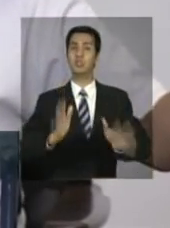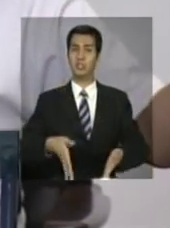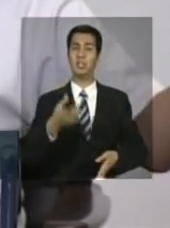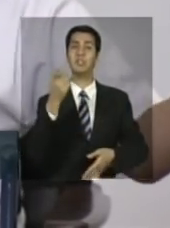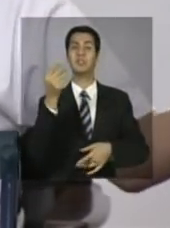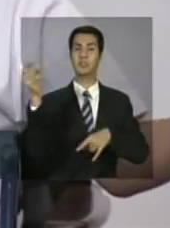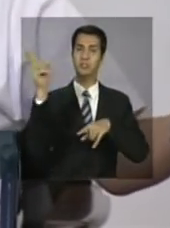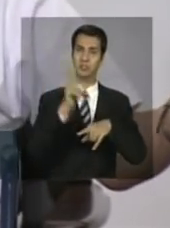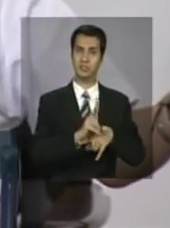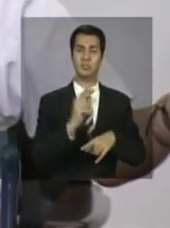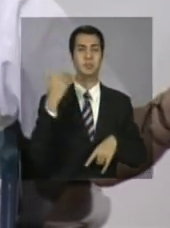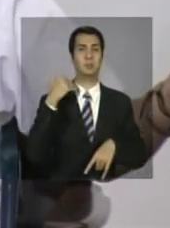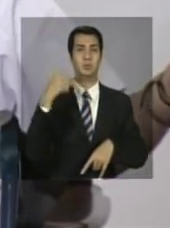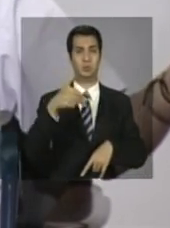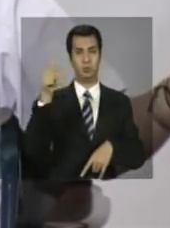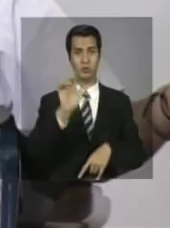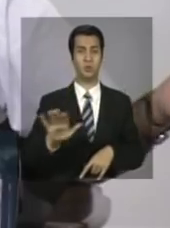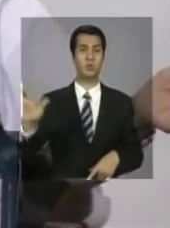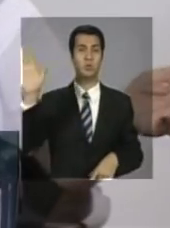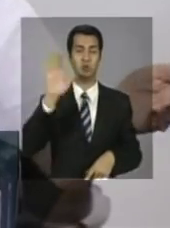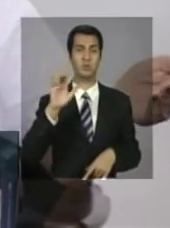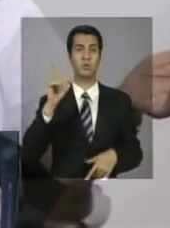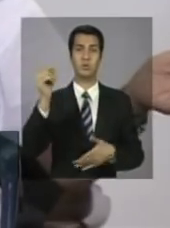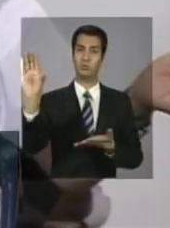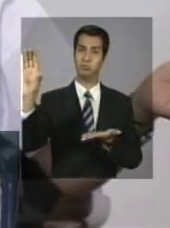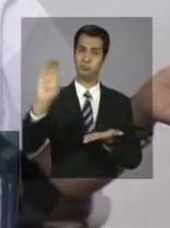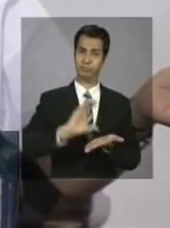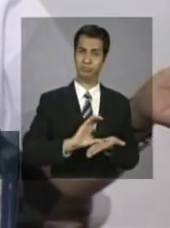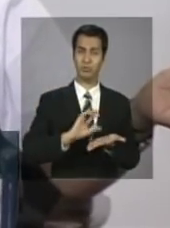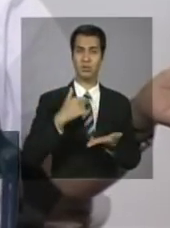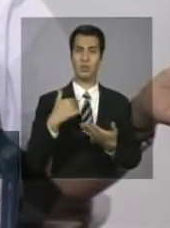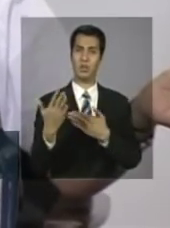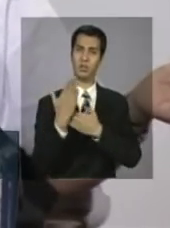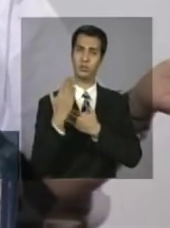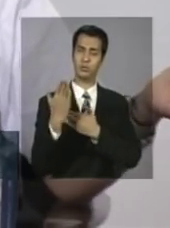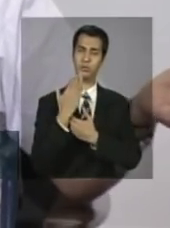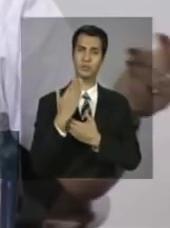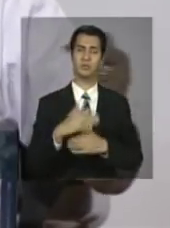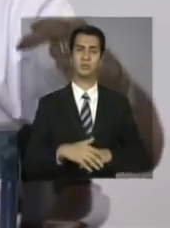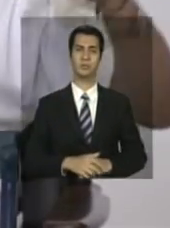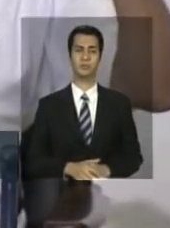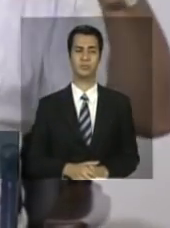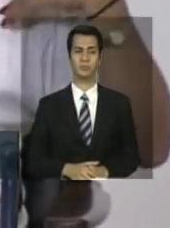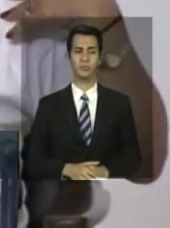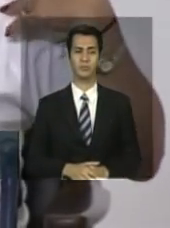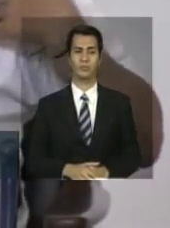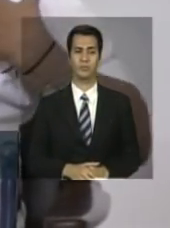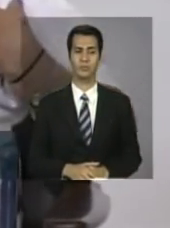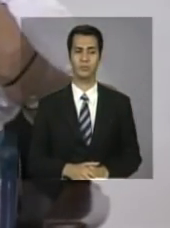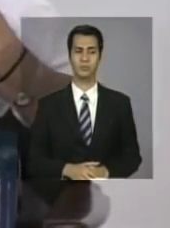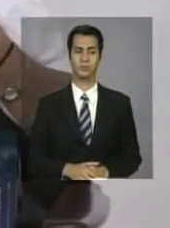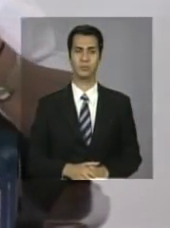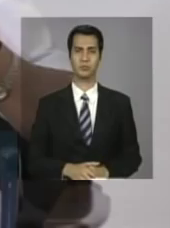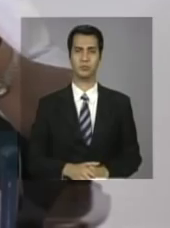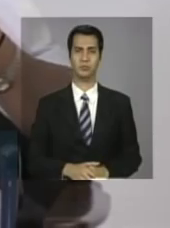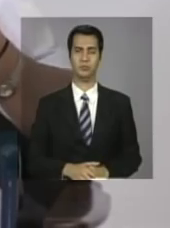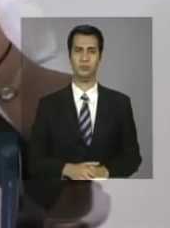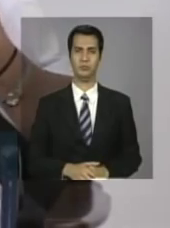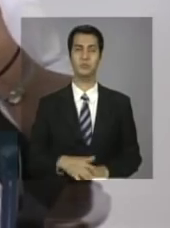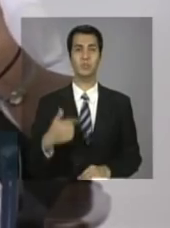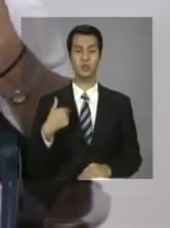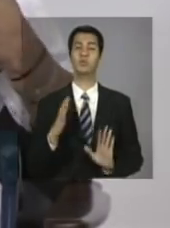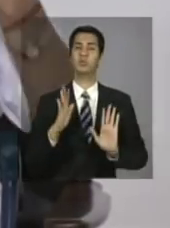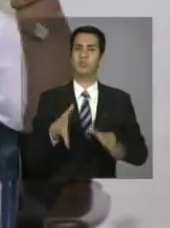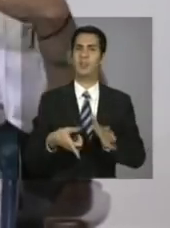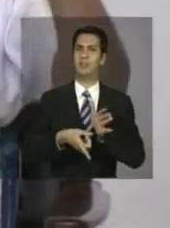do Banco do Nordeste me apoiando. Por quê? Porque eu já tinha entrado no Banco do